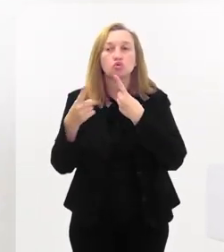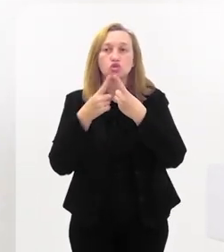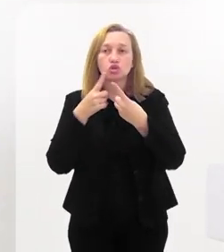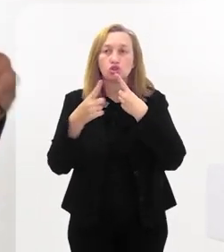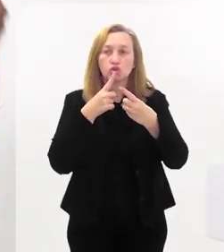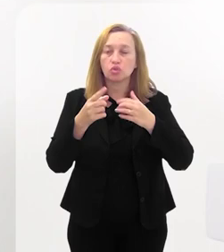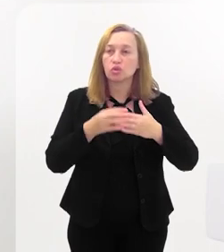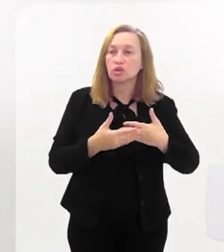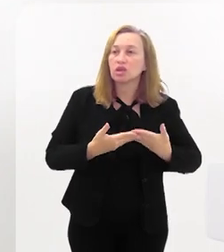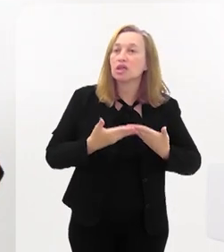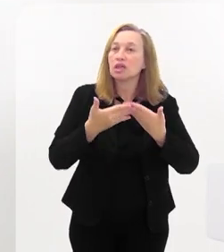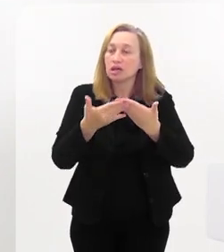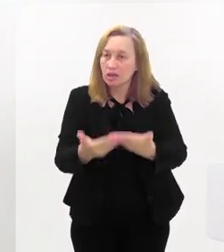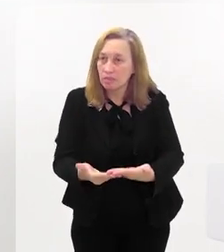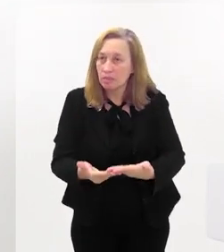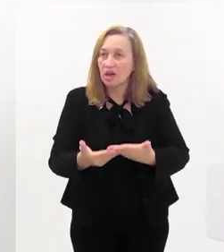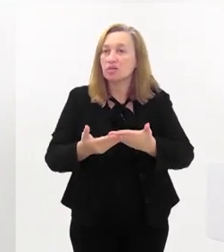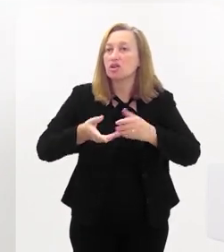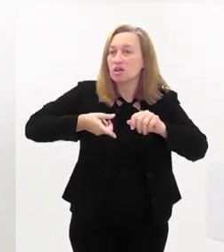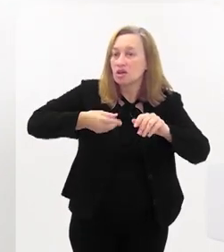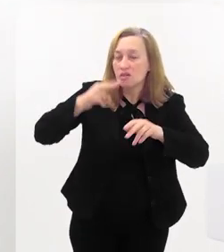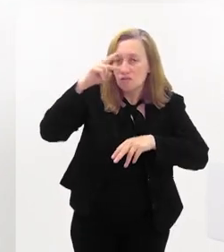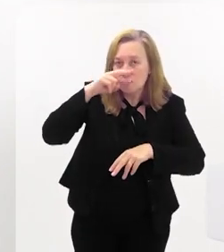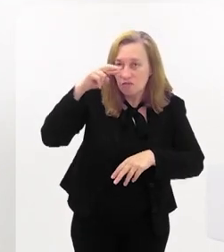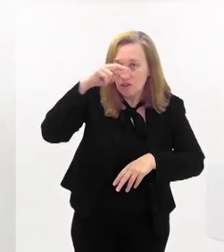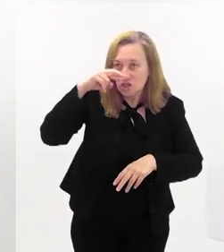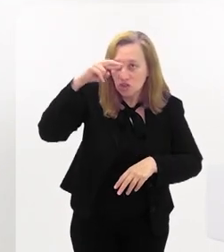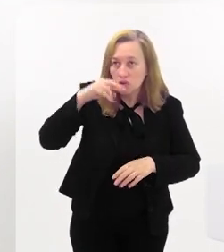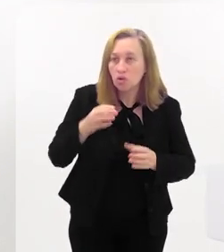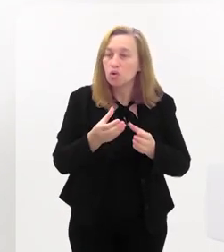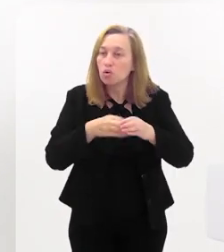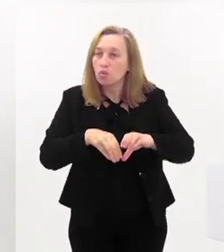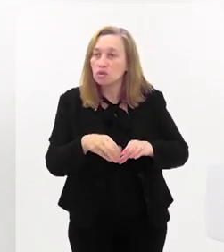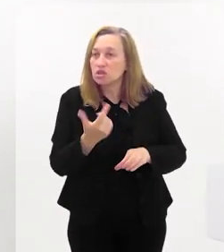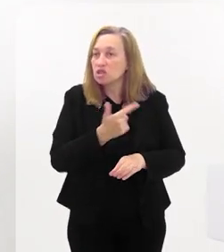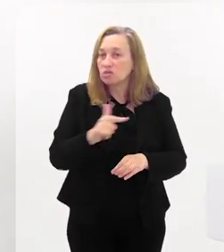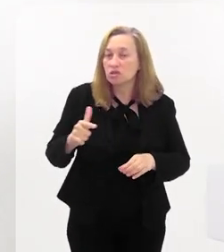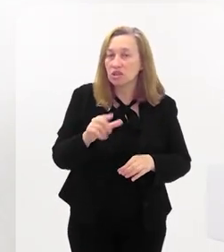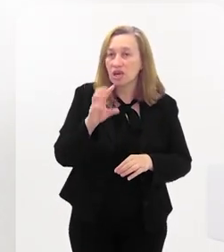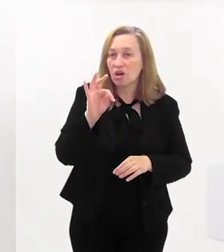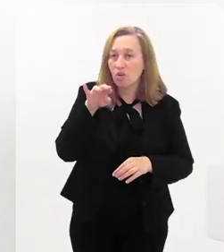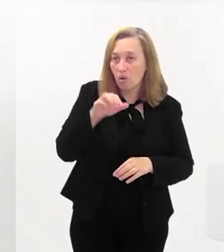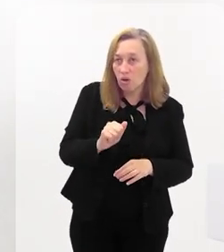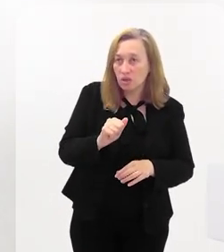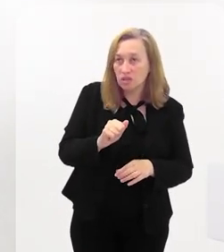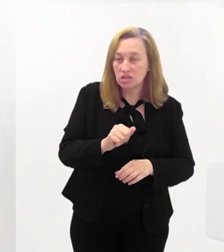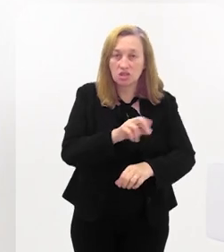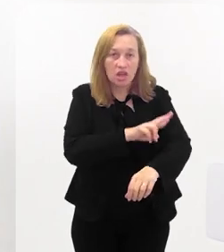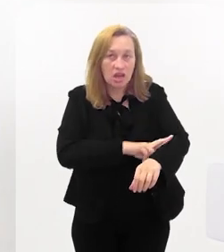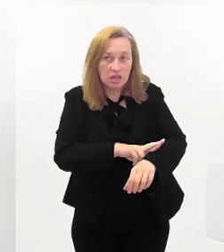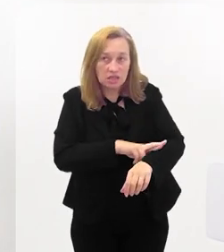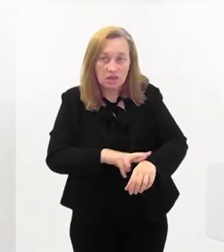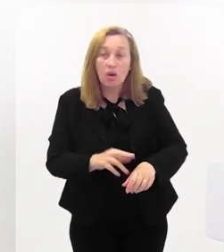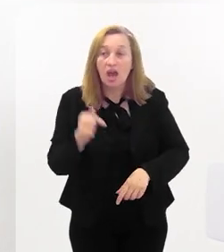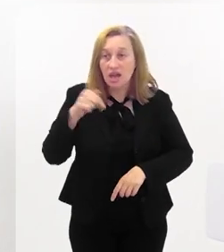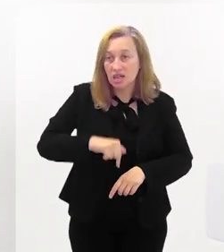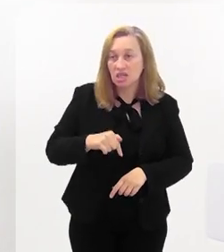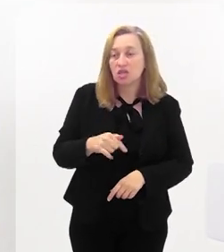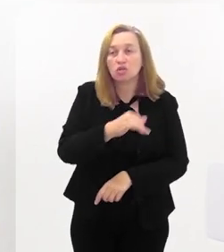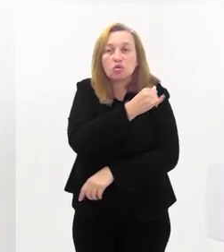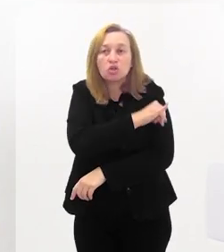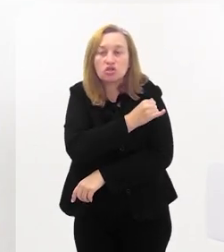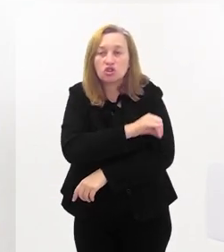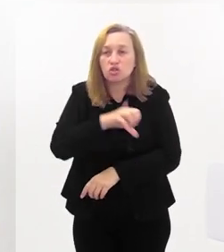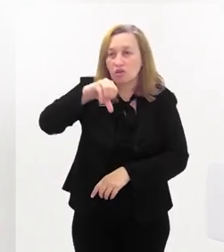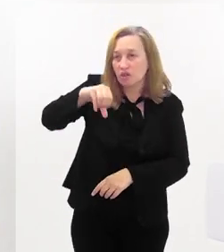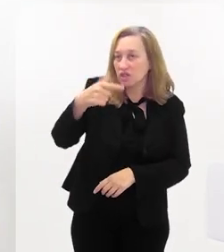discutido, encaminhado, investigado os concursos que não têm as cotas raciais sendo implementadas. Aqui no Rio de Janeiro, nos